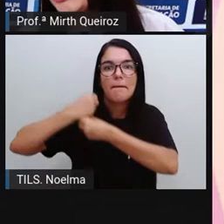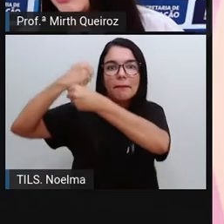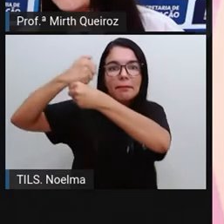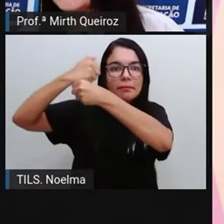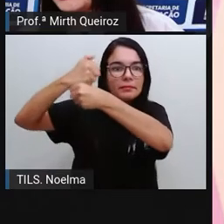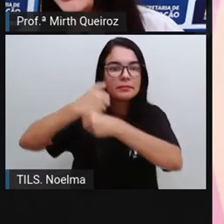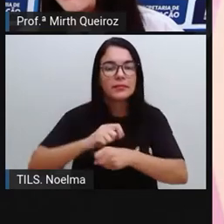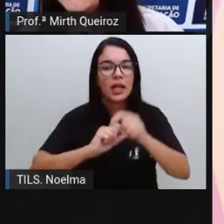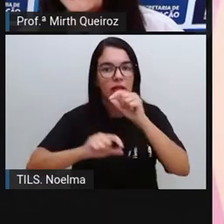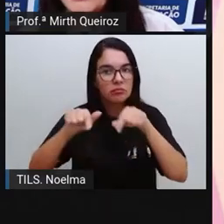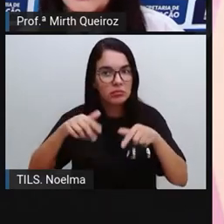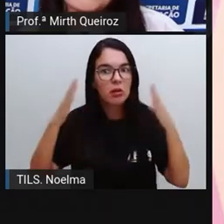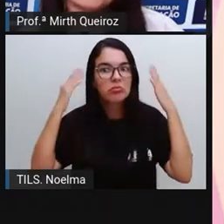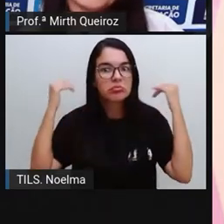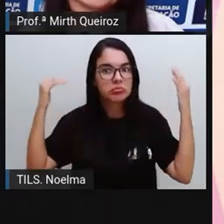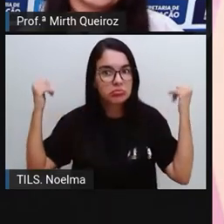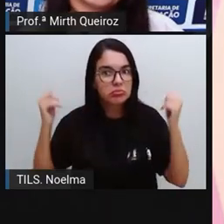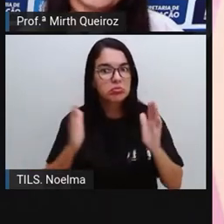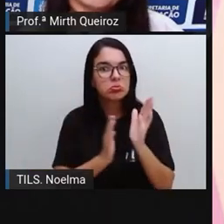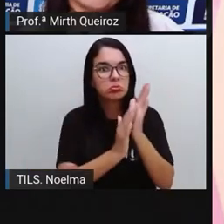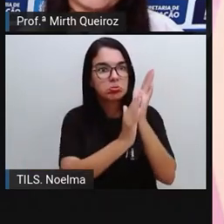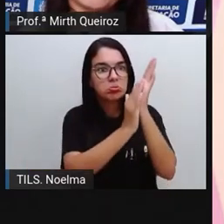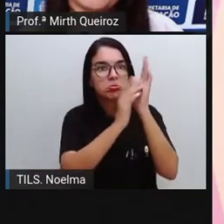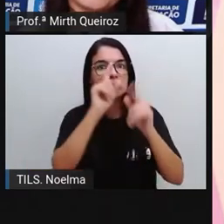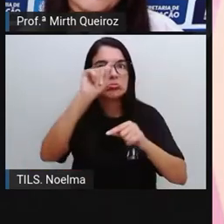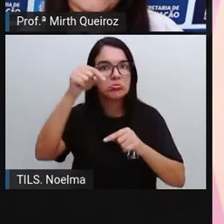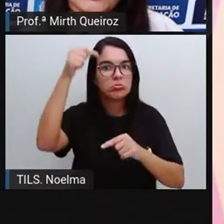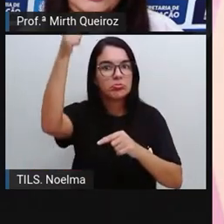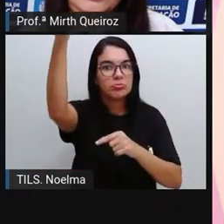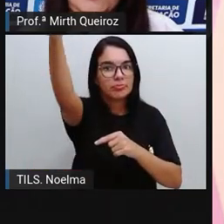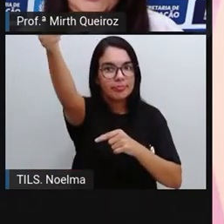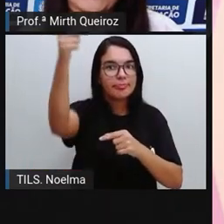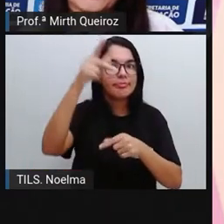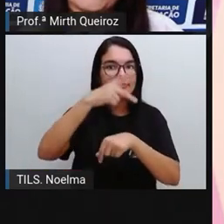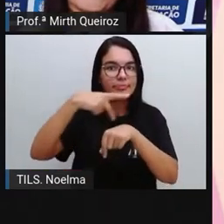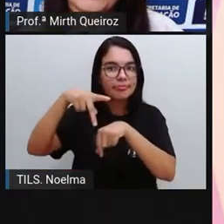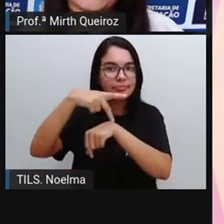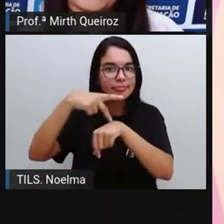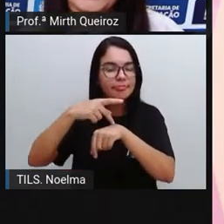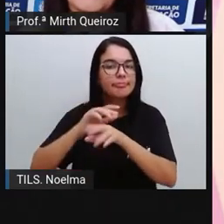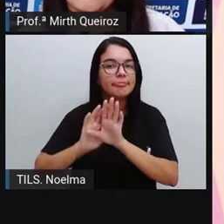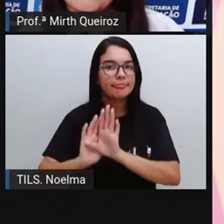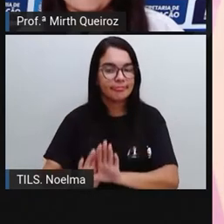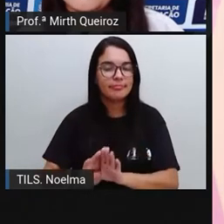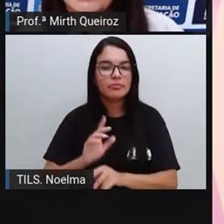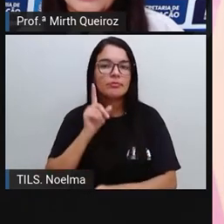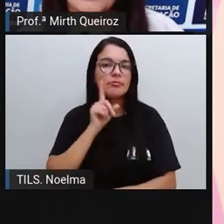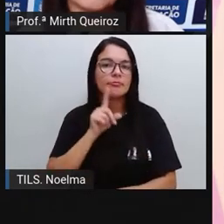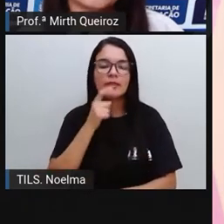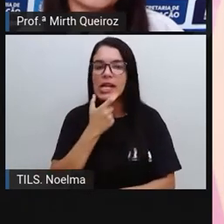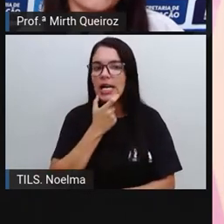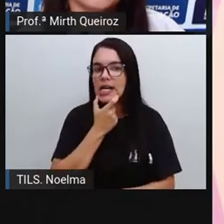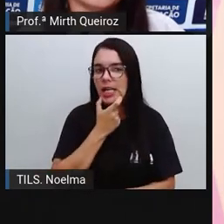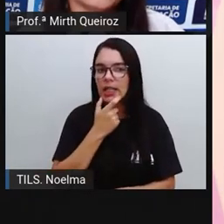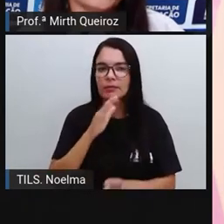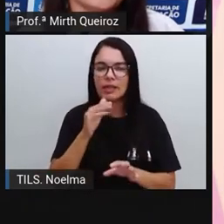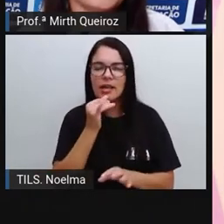prestigiados do exterior. É importante quando a gente fala sobre esses artistas, né? Porque quando a gente vai falar sobre Picasso,